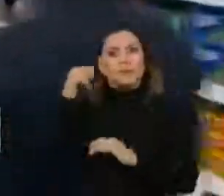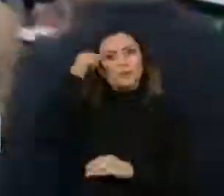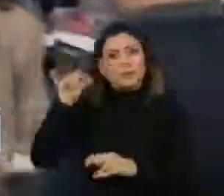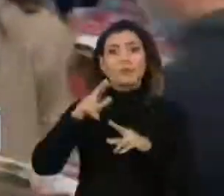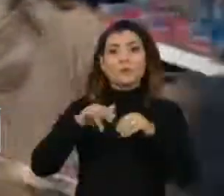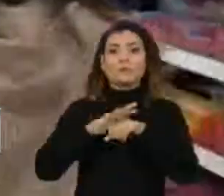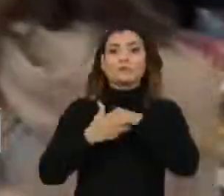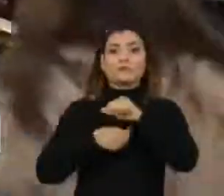conta da variante Delta.